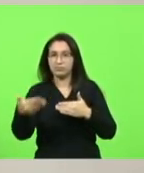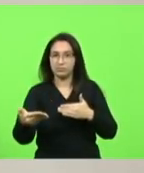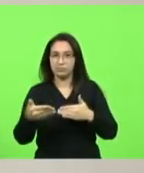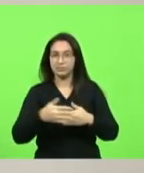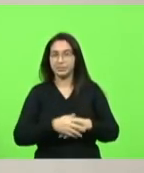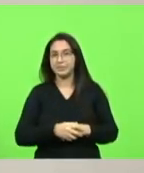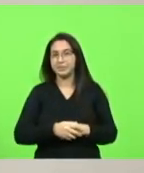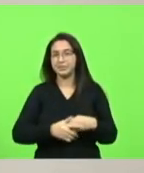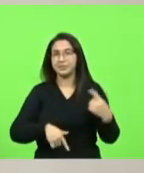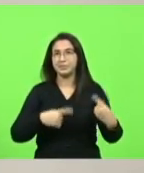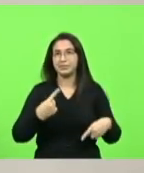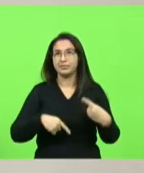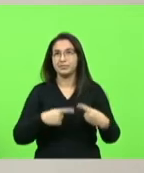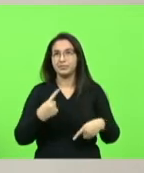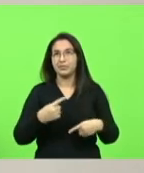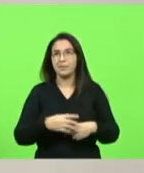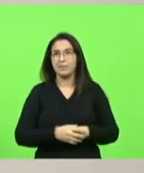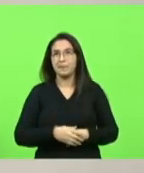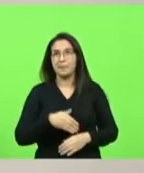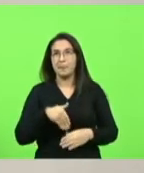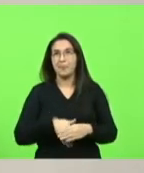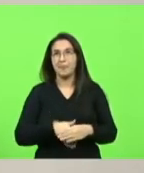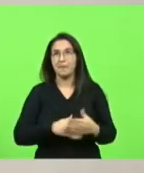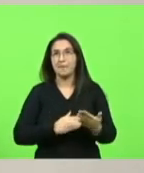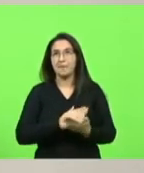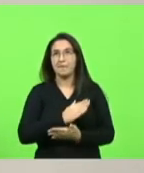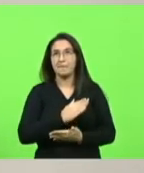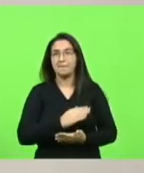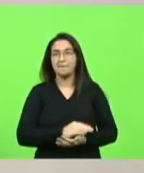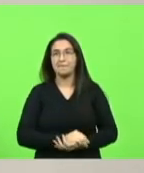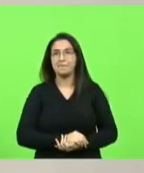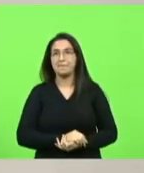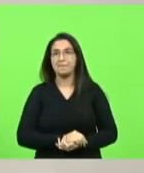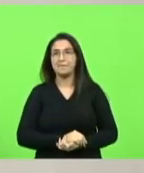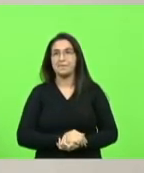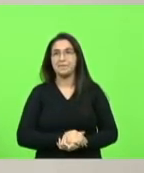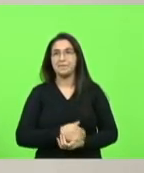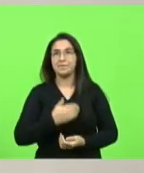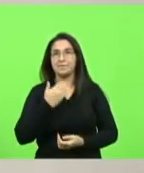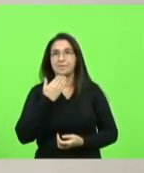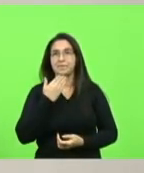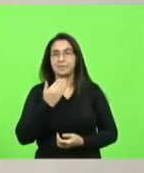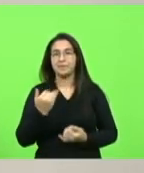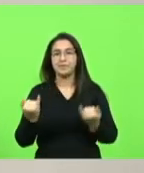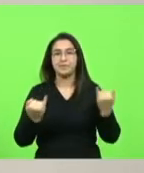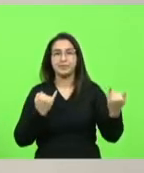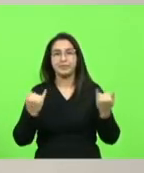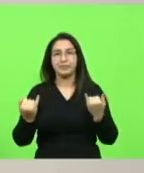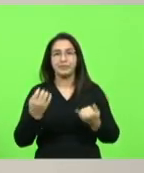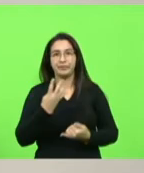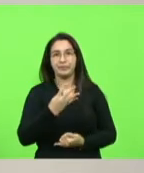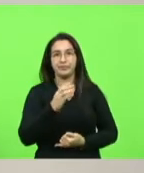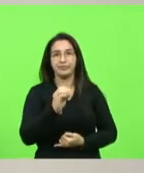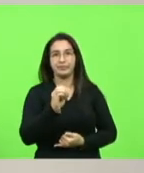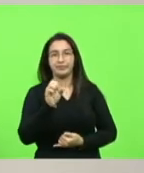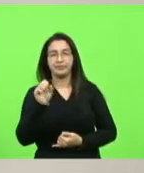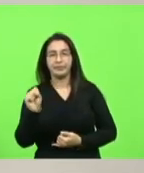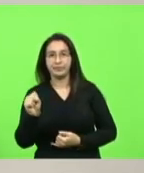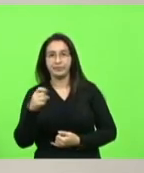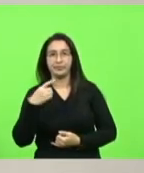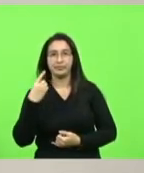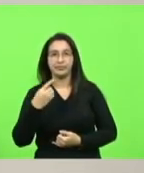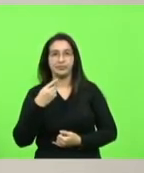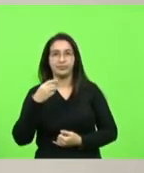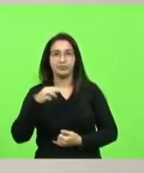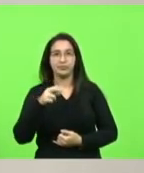discussão em votação aprovado pedido de informação 408 deputado Nazareno